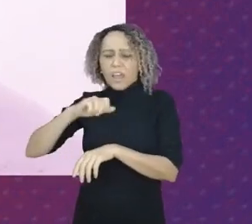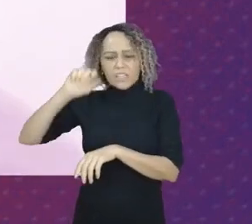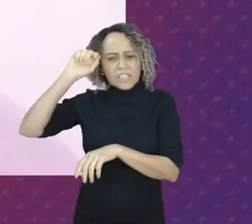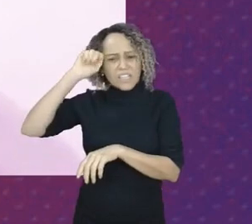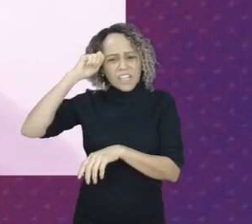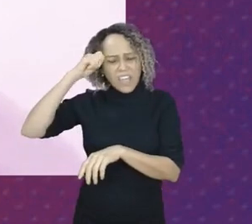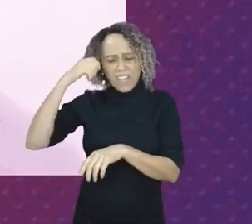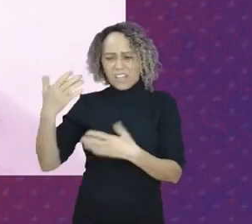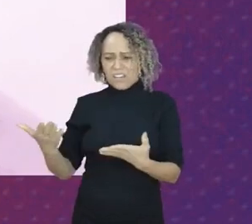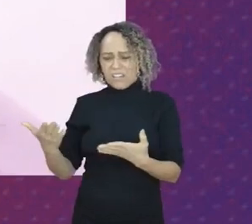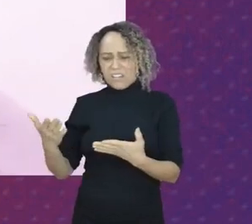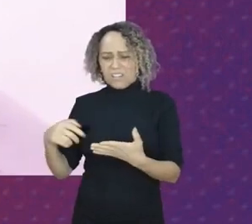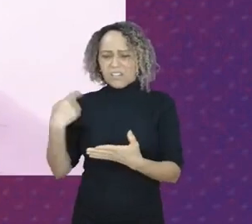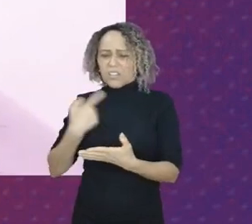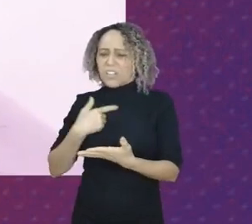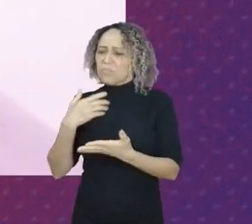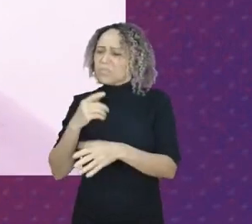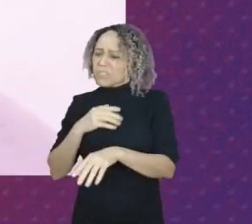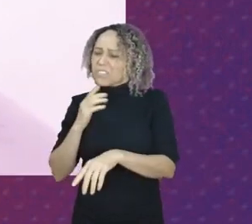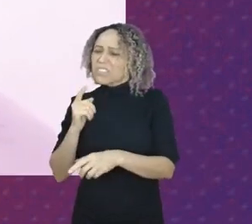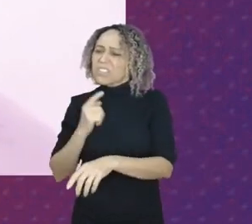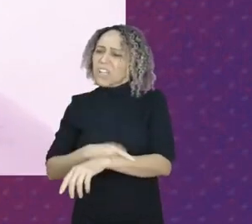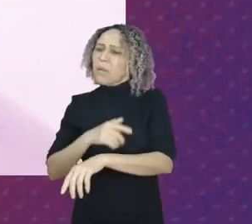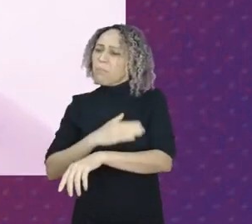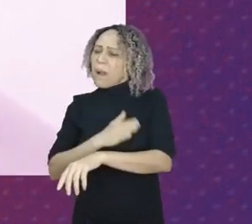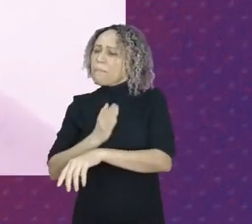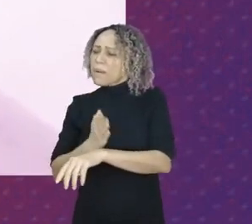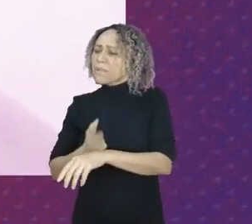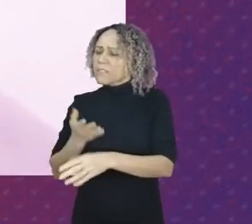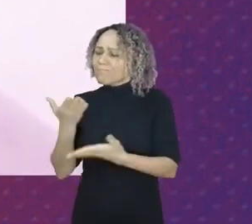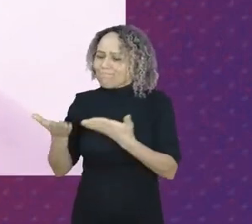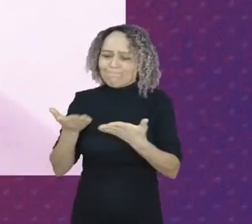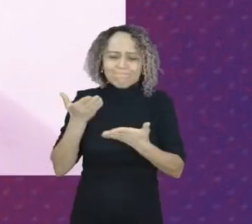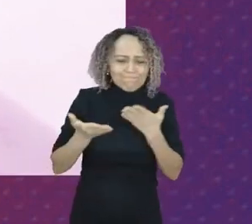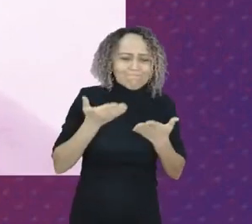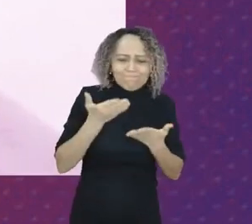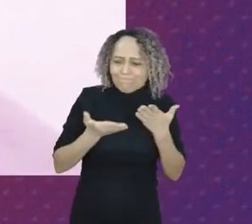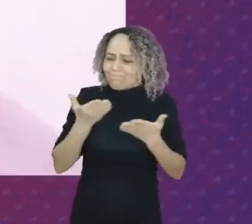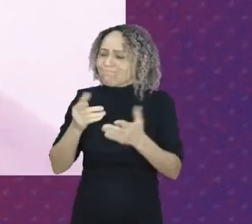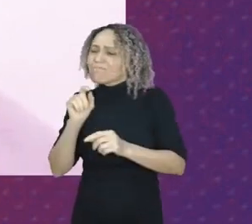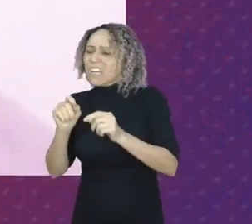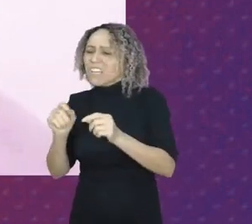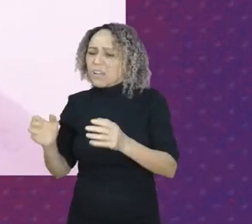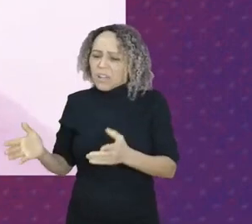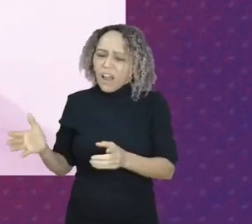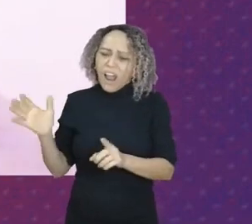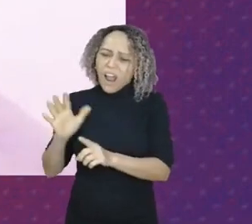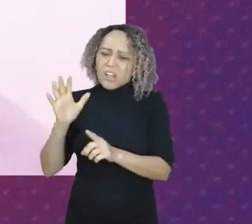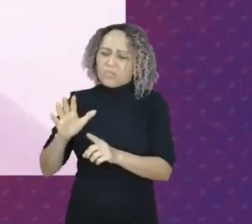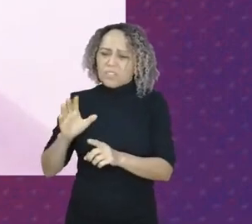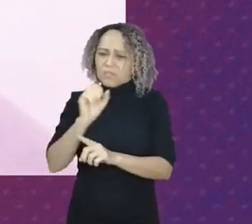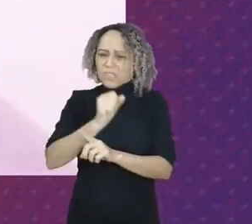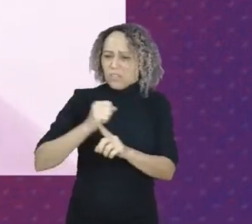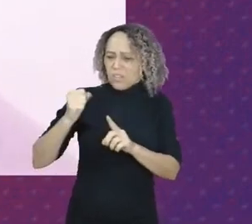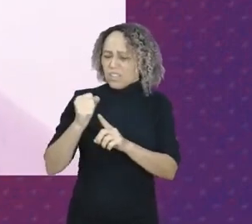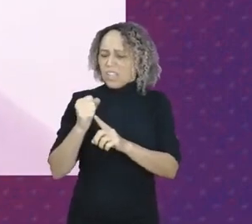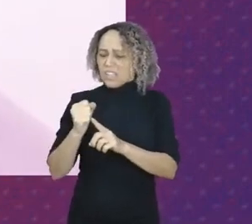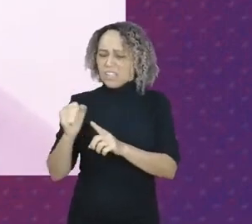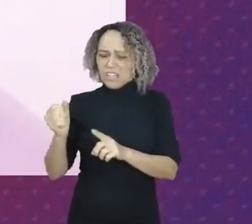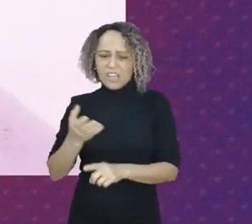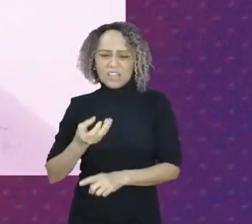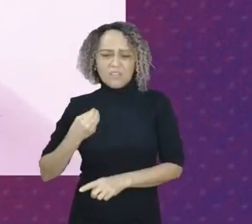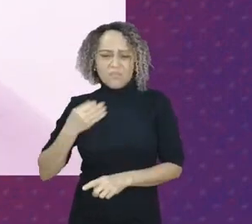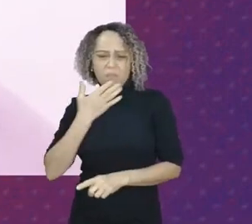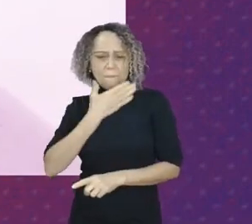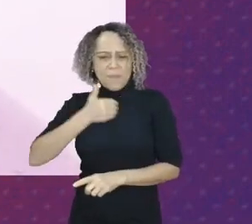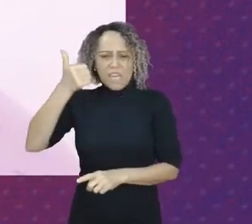nós estamos articulando, contribuindo para que a sociedade viva melhor, para que a nossa comunidade viva melhor, para